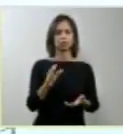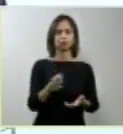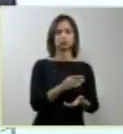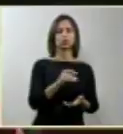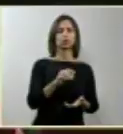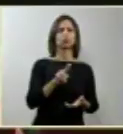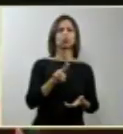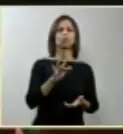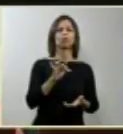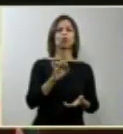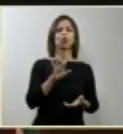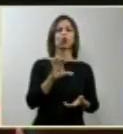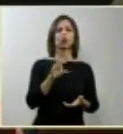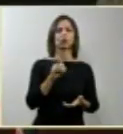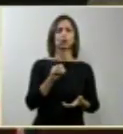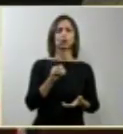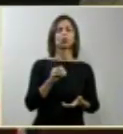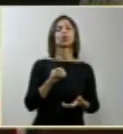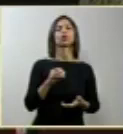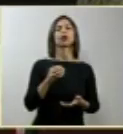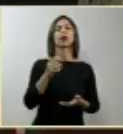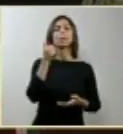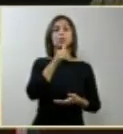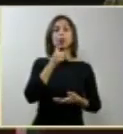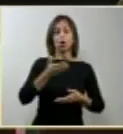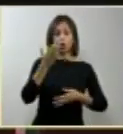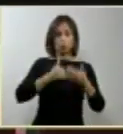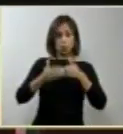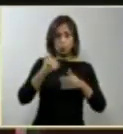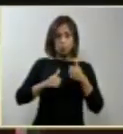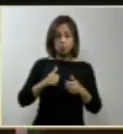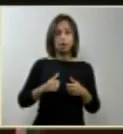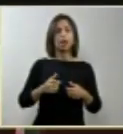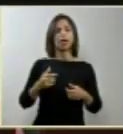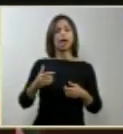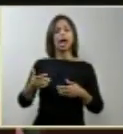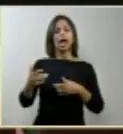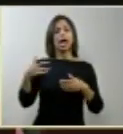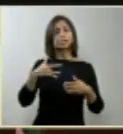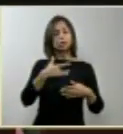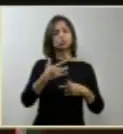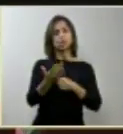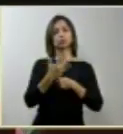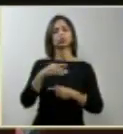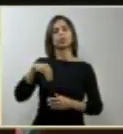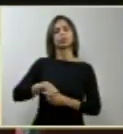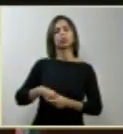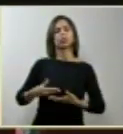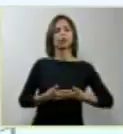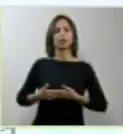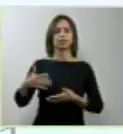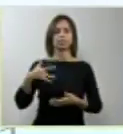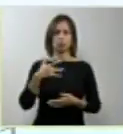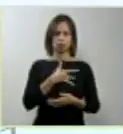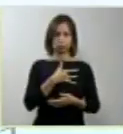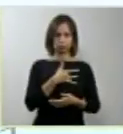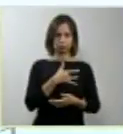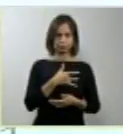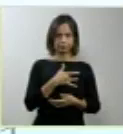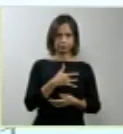se Deus quiser, essa malformação. O que se deseja, e eu termino aqui,